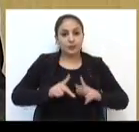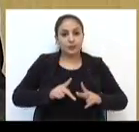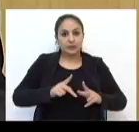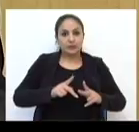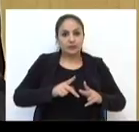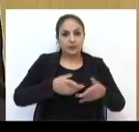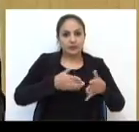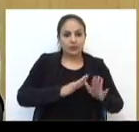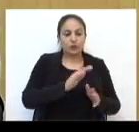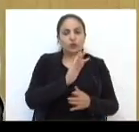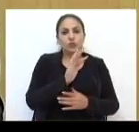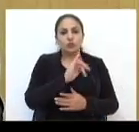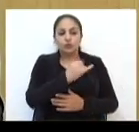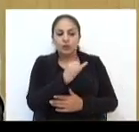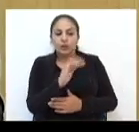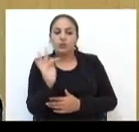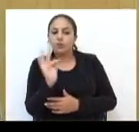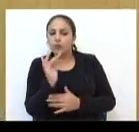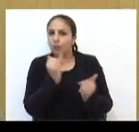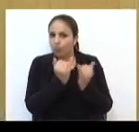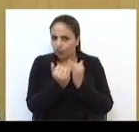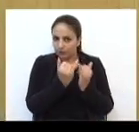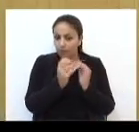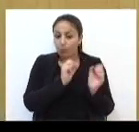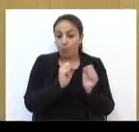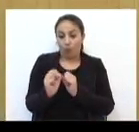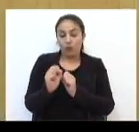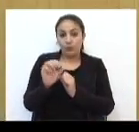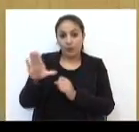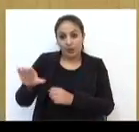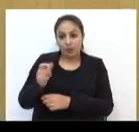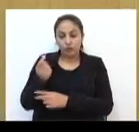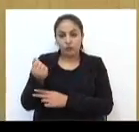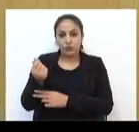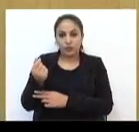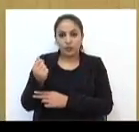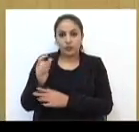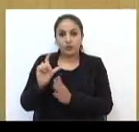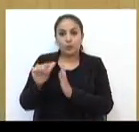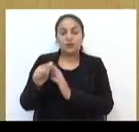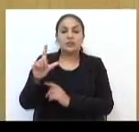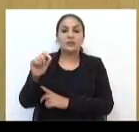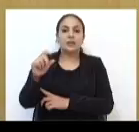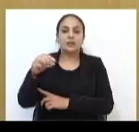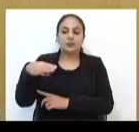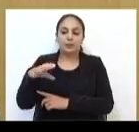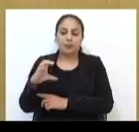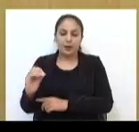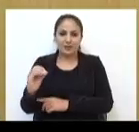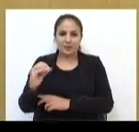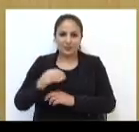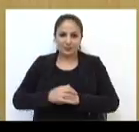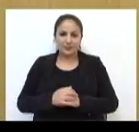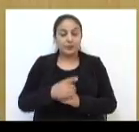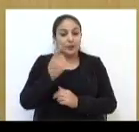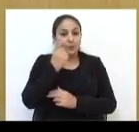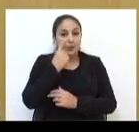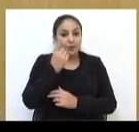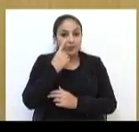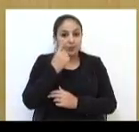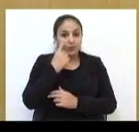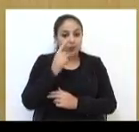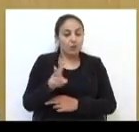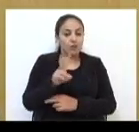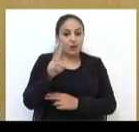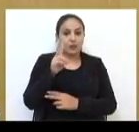meses de janeiro e fevereiro, por exemplo, pode sacar os recursos a partir de 10 de março. Para consultar o